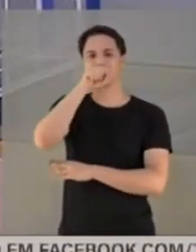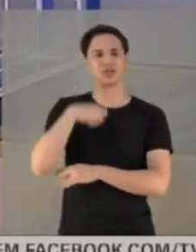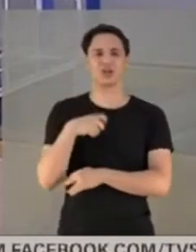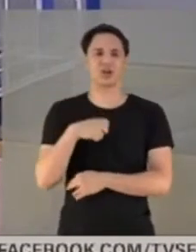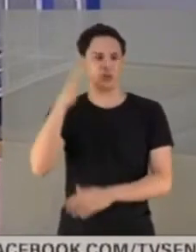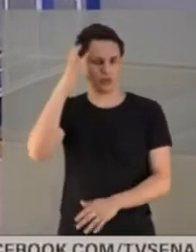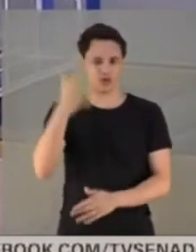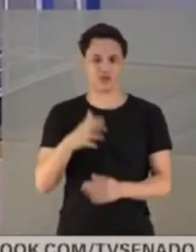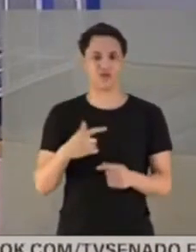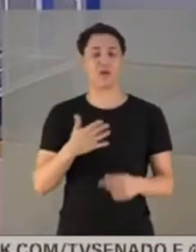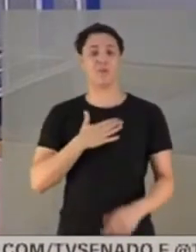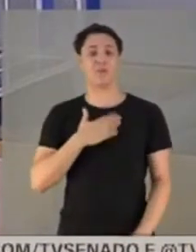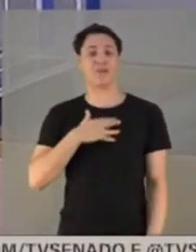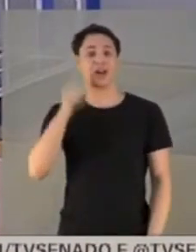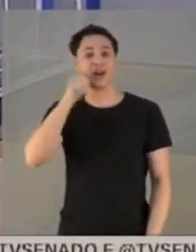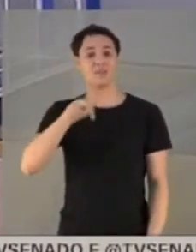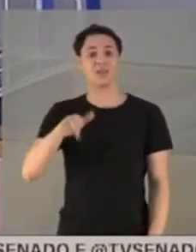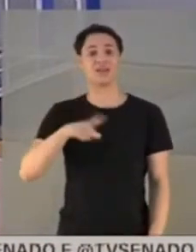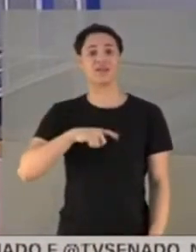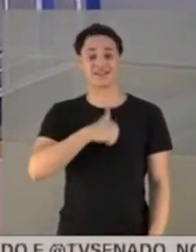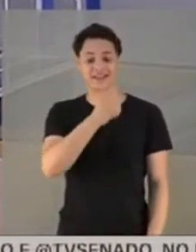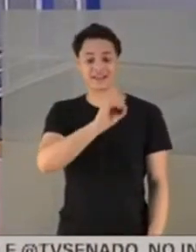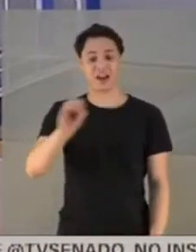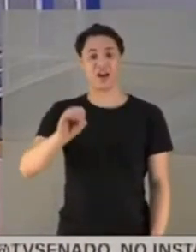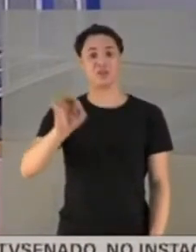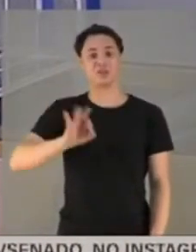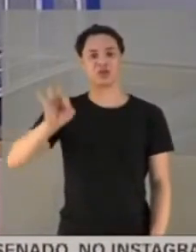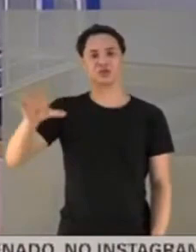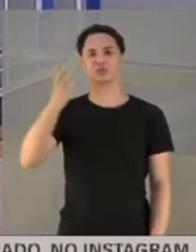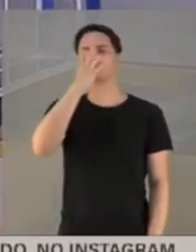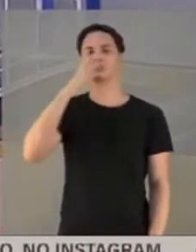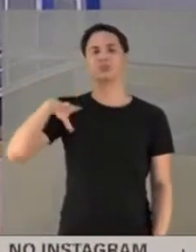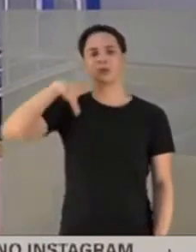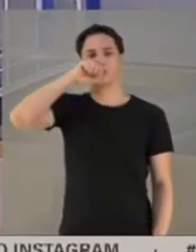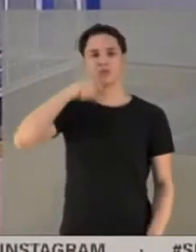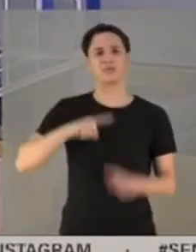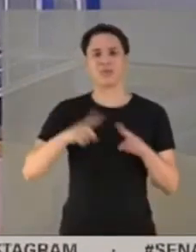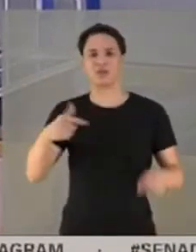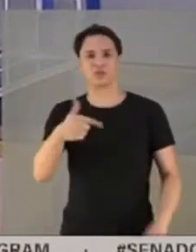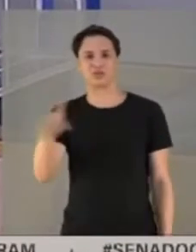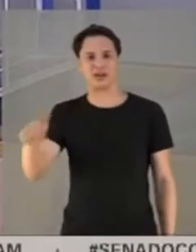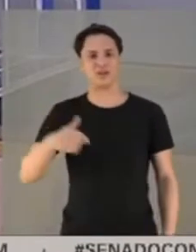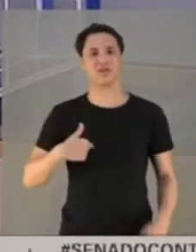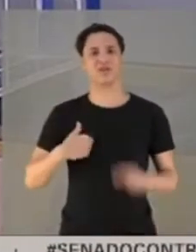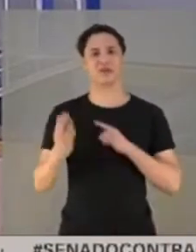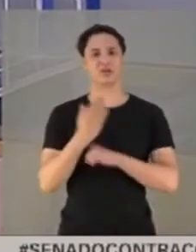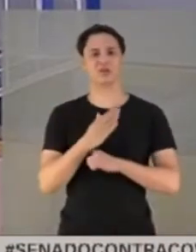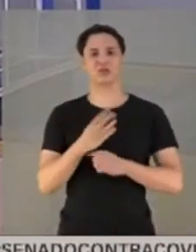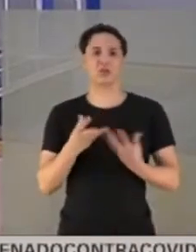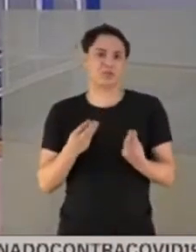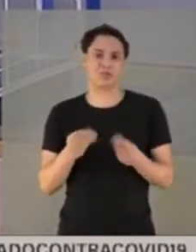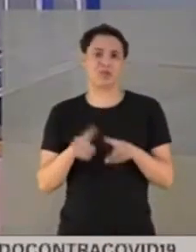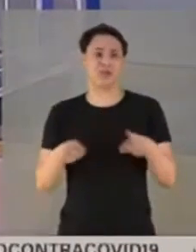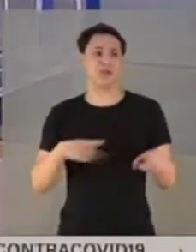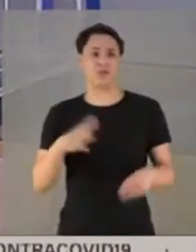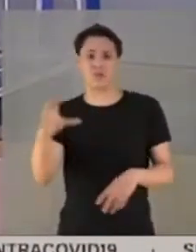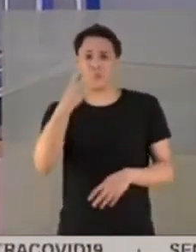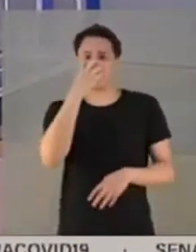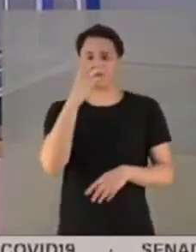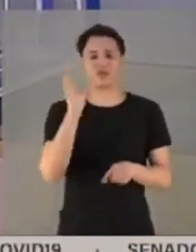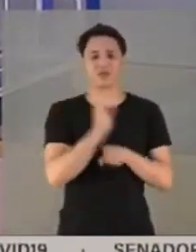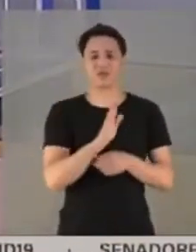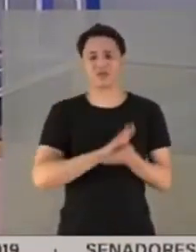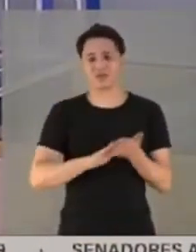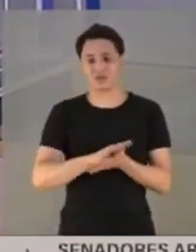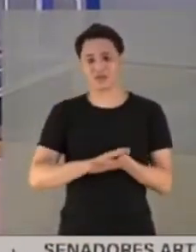o oxigênio a 100%, com o reservatório. Ela não passava de 85% de saturação. Então, oxigênio, naquela situação dela, não ia resolver.